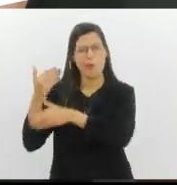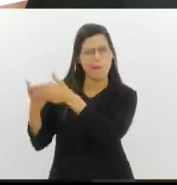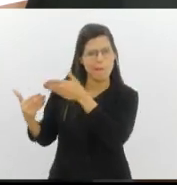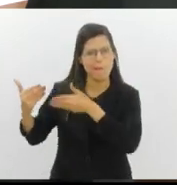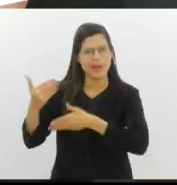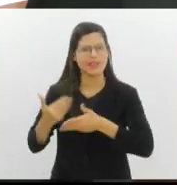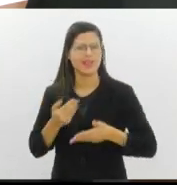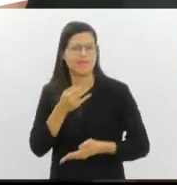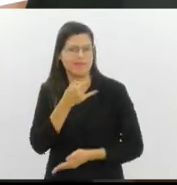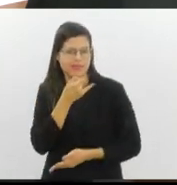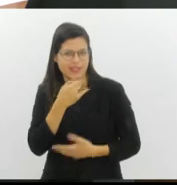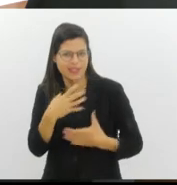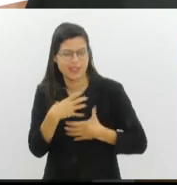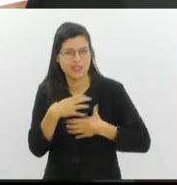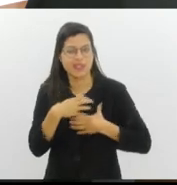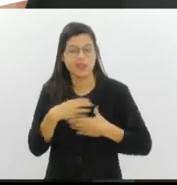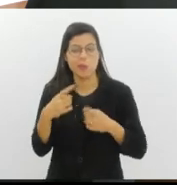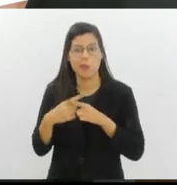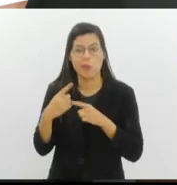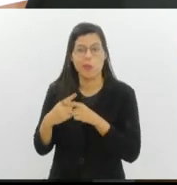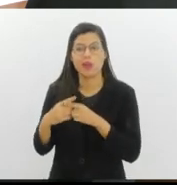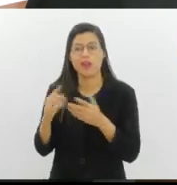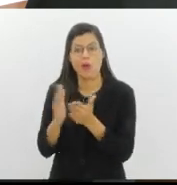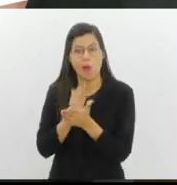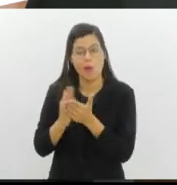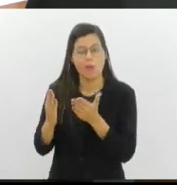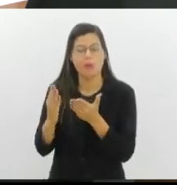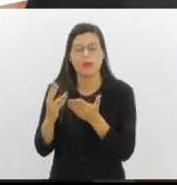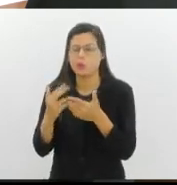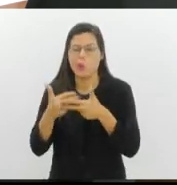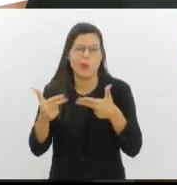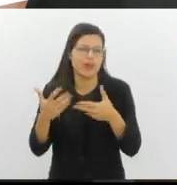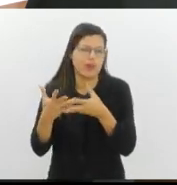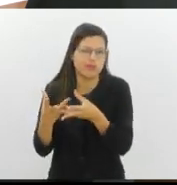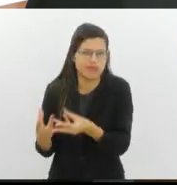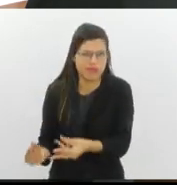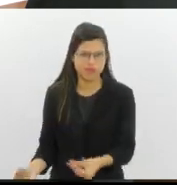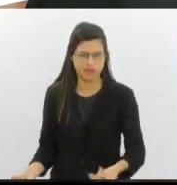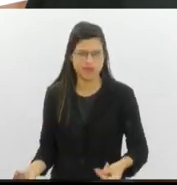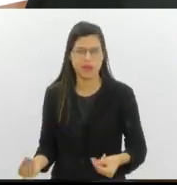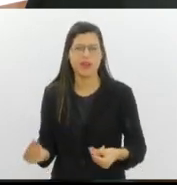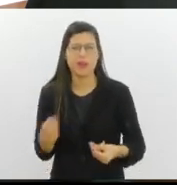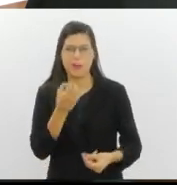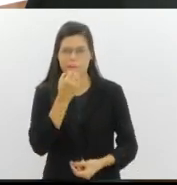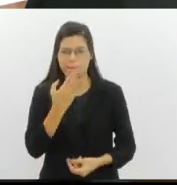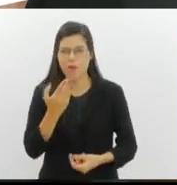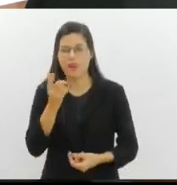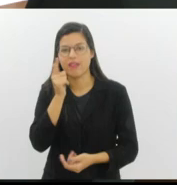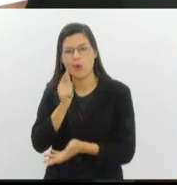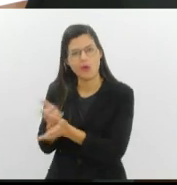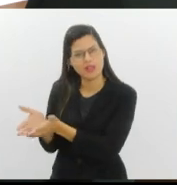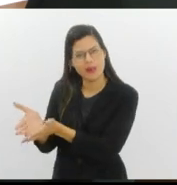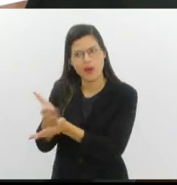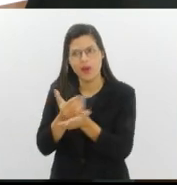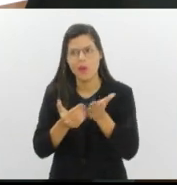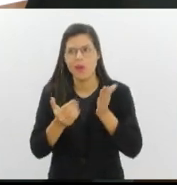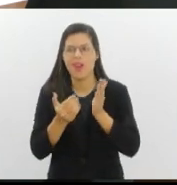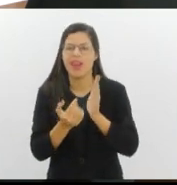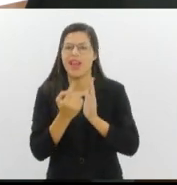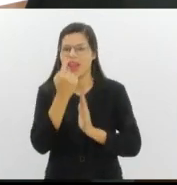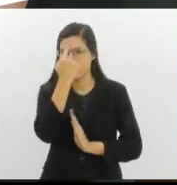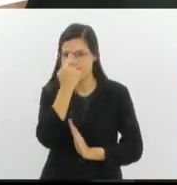o passado do Rio de Janeiro, muita coisa foi apagada. Que bom que a Daniela reuniu tantas informações, fotos e, olha só,